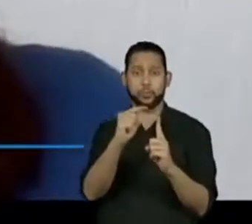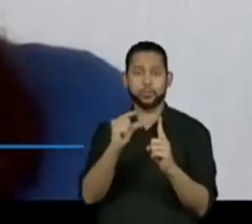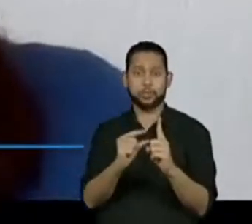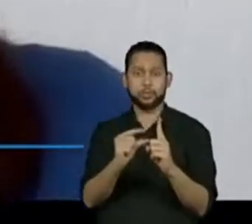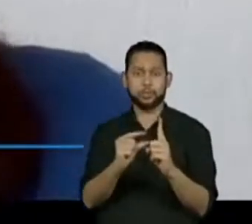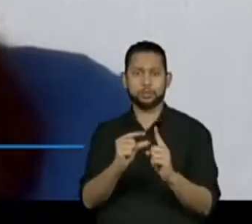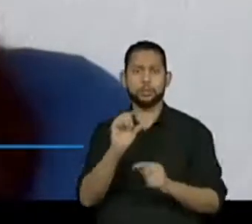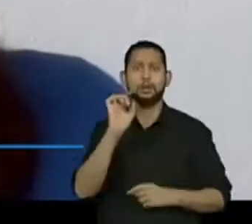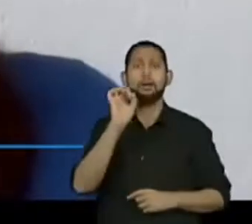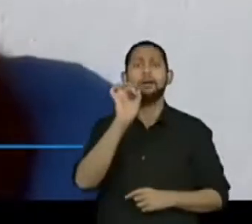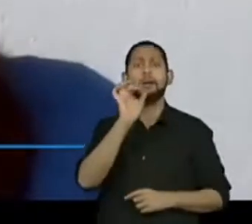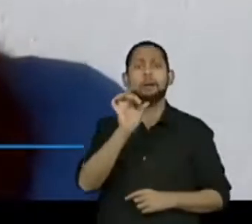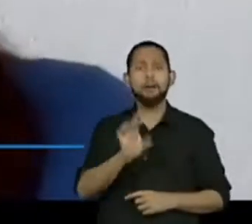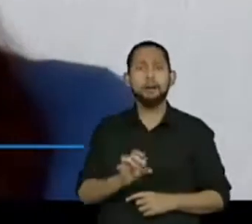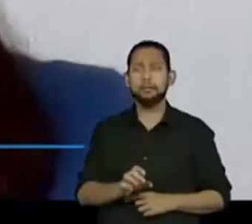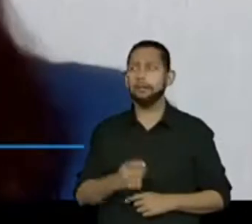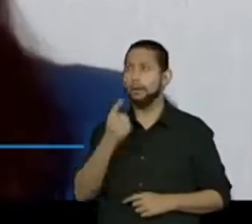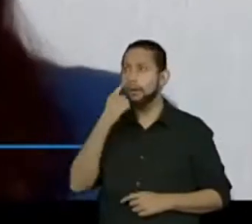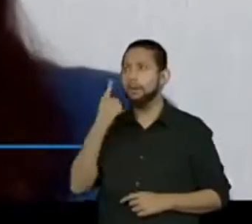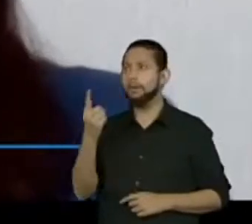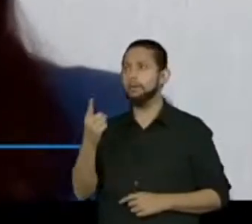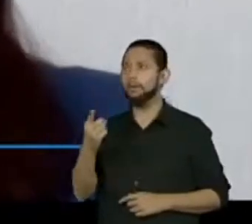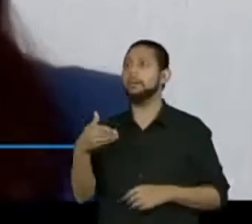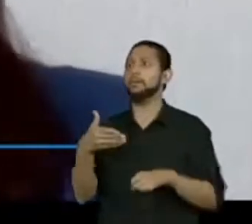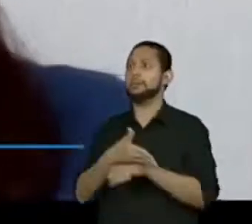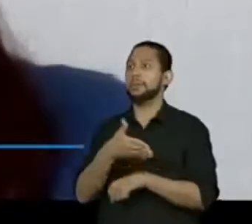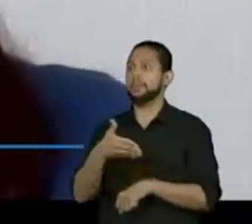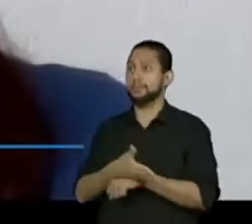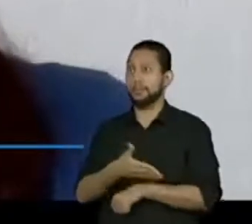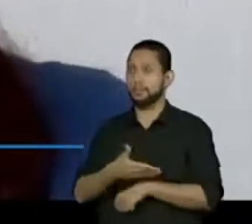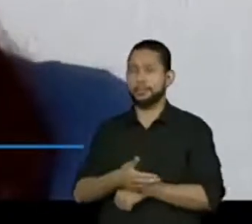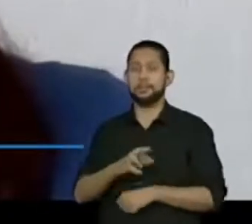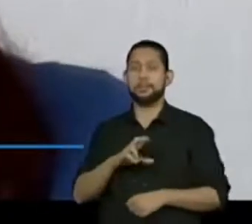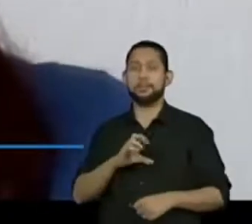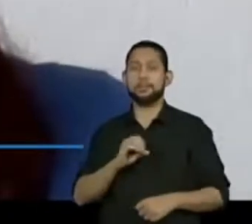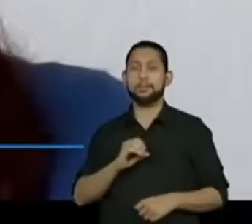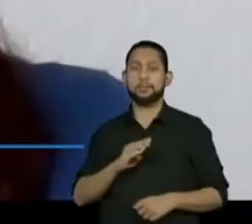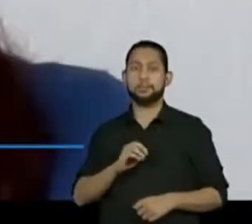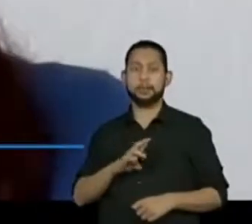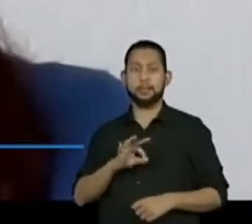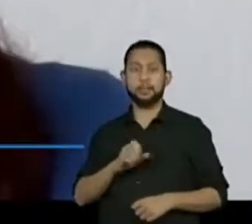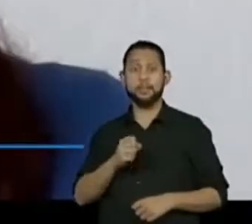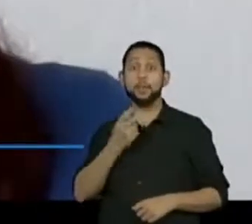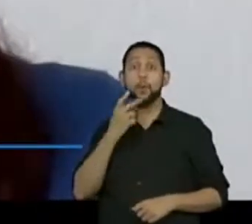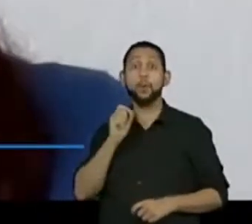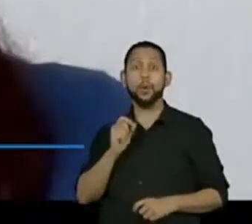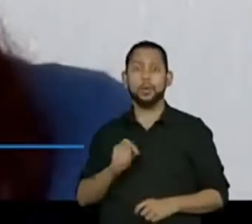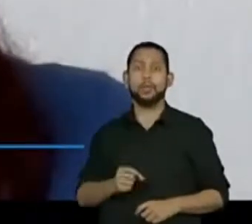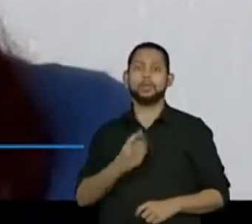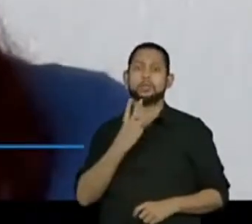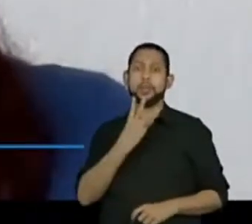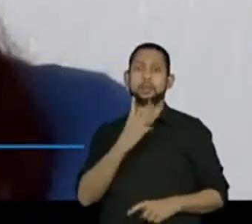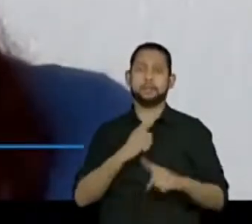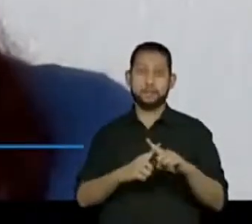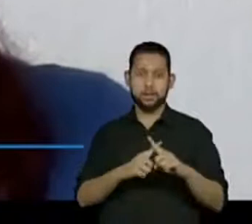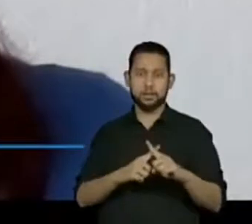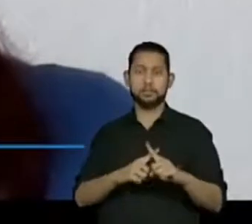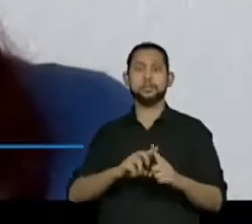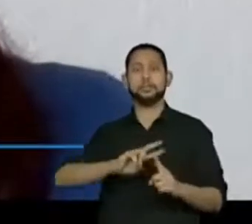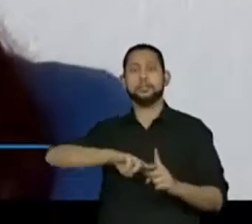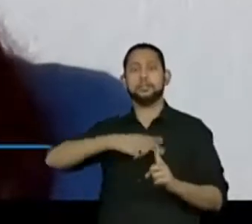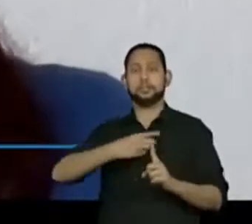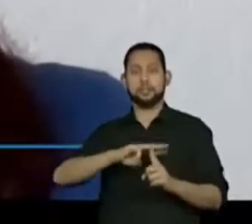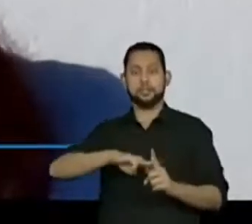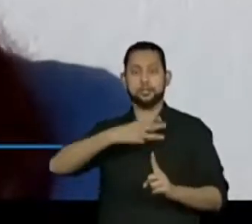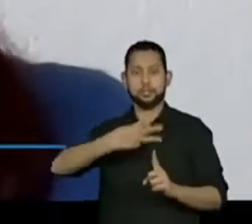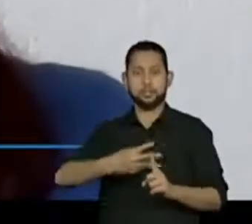Eu posso chamar? Olha lá, as crianças estão participando. A Roberta disse, se for três vezes triplicar a receita,